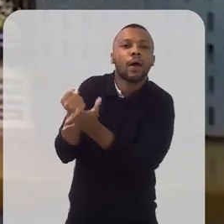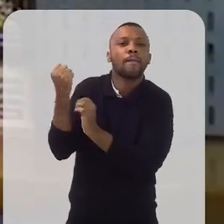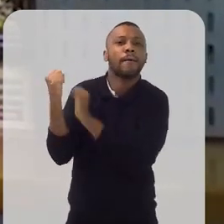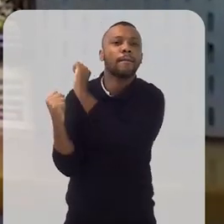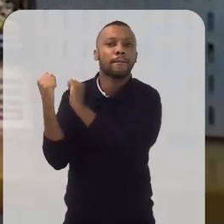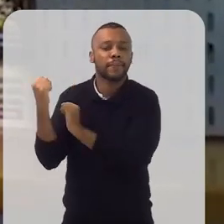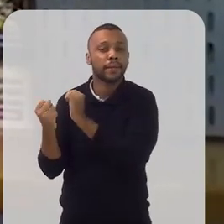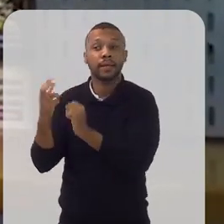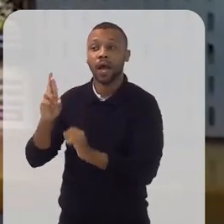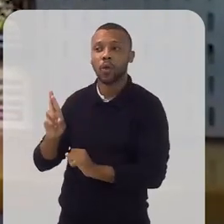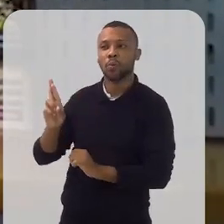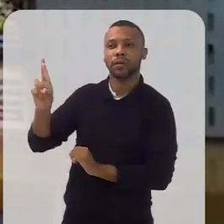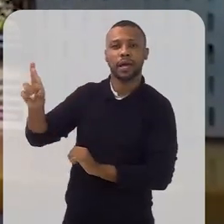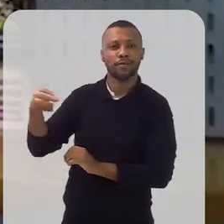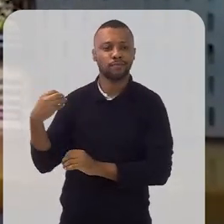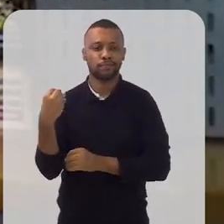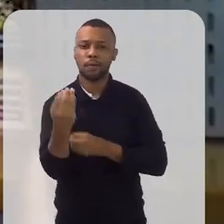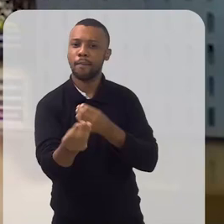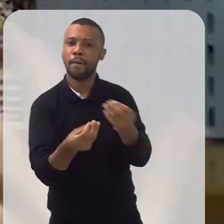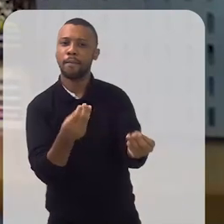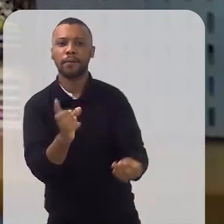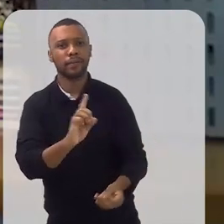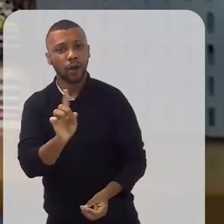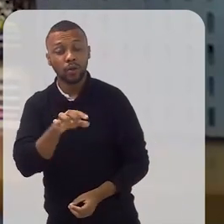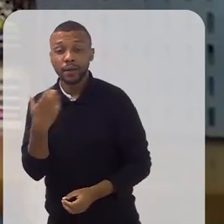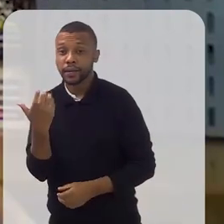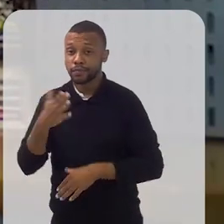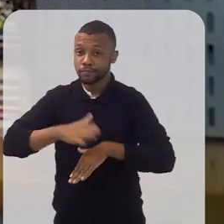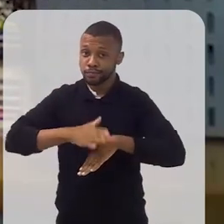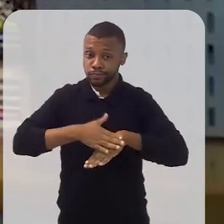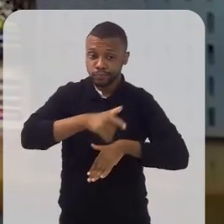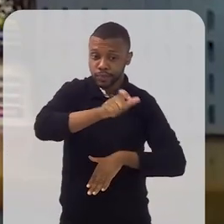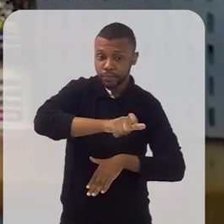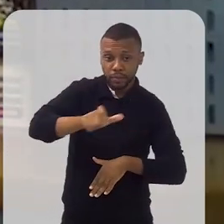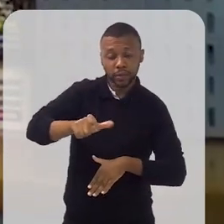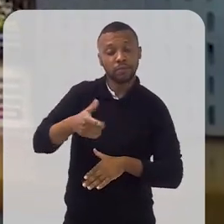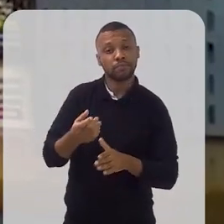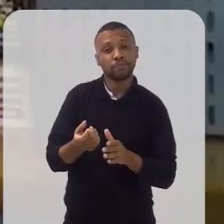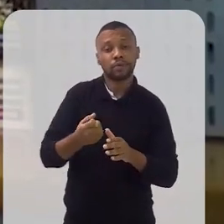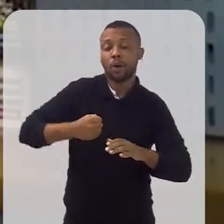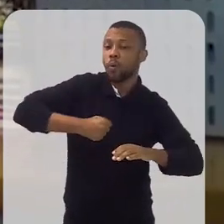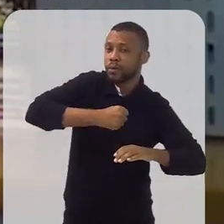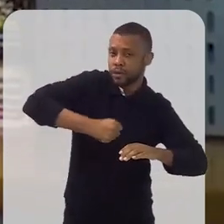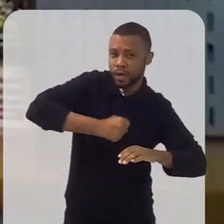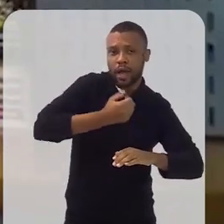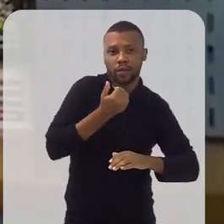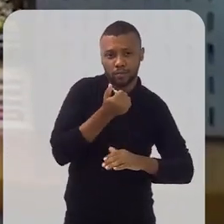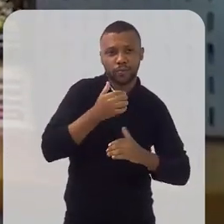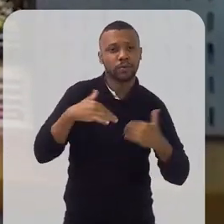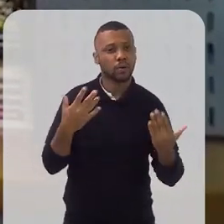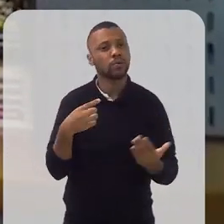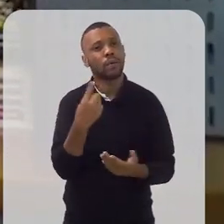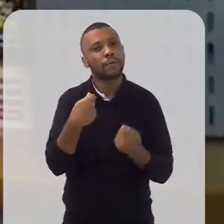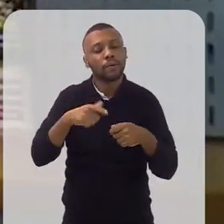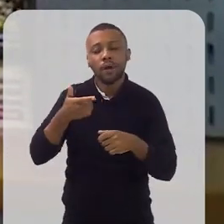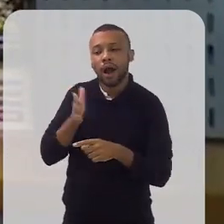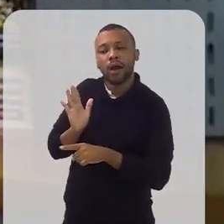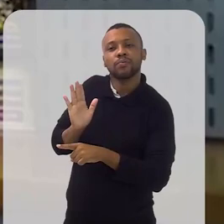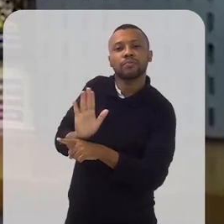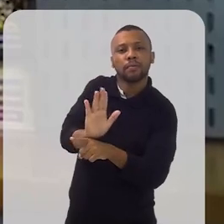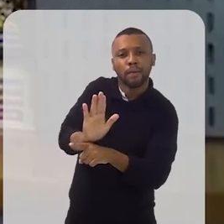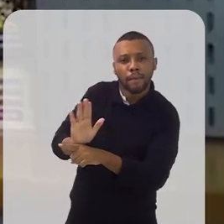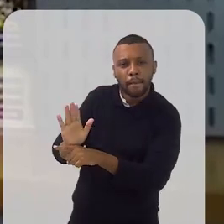que levasse comida para os quilombos. A gente queria que os quilombos, que as pessoas produzissem esse alimento. E tivemos que ajudar